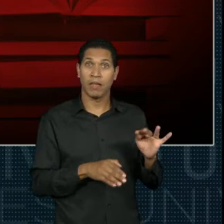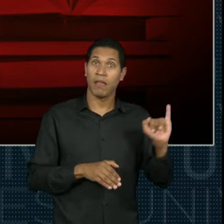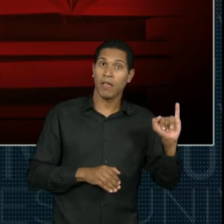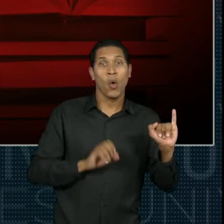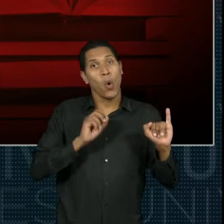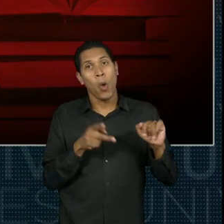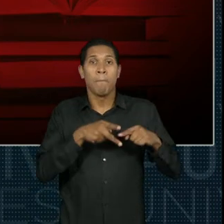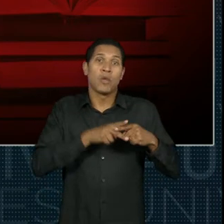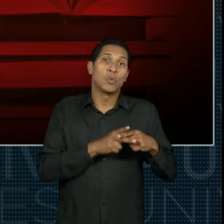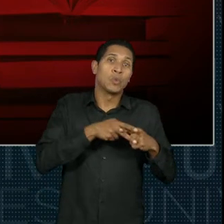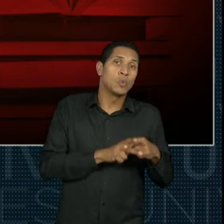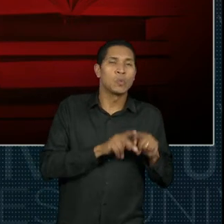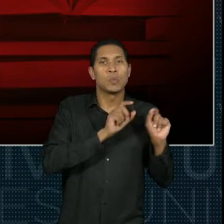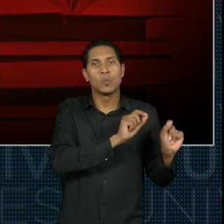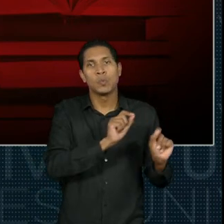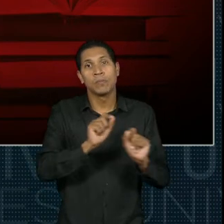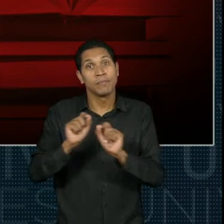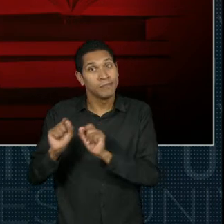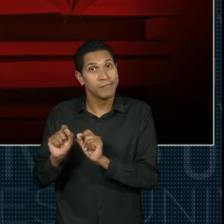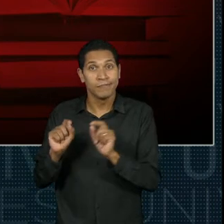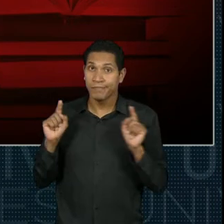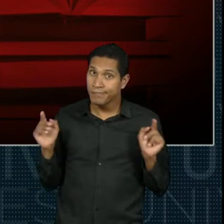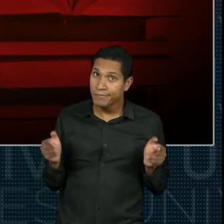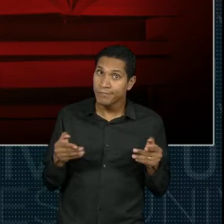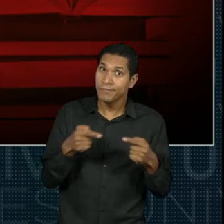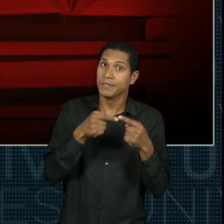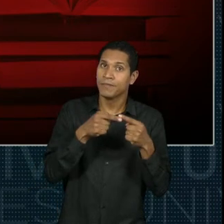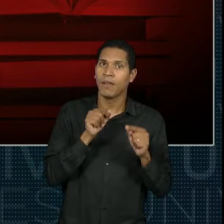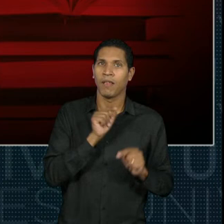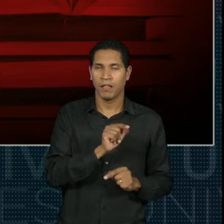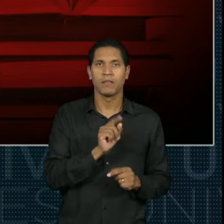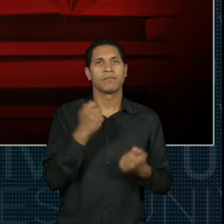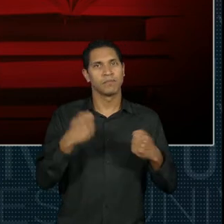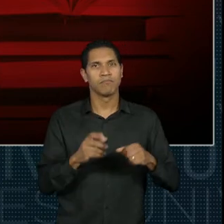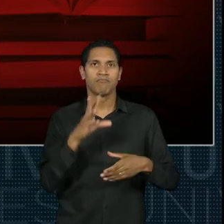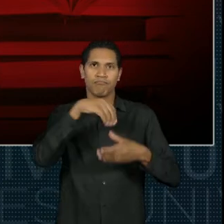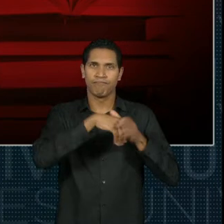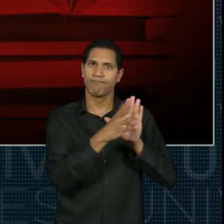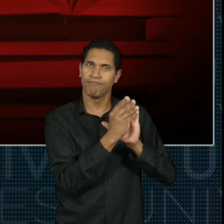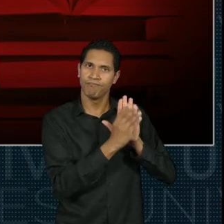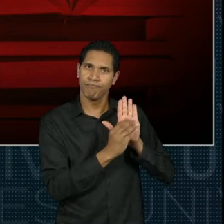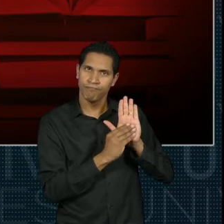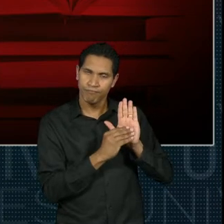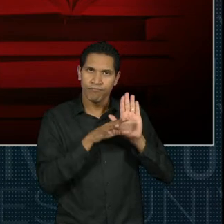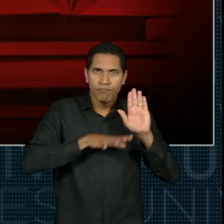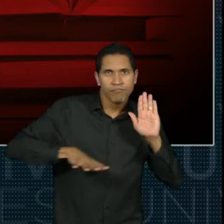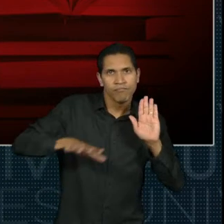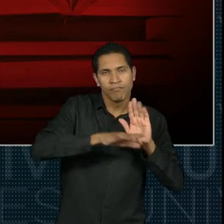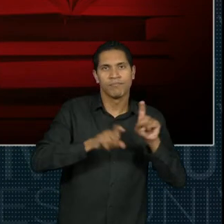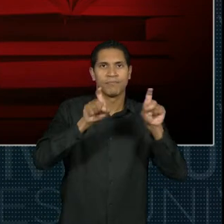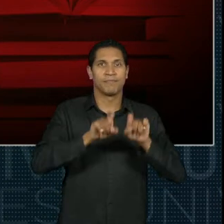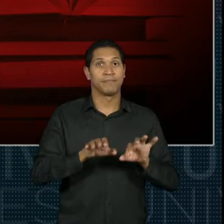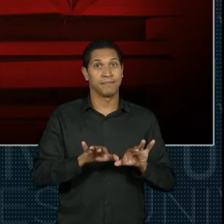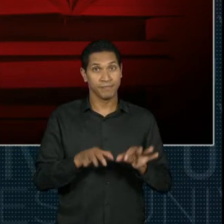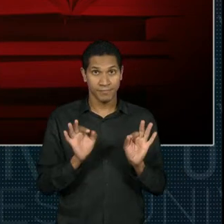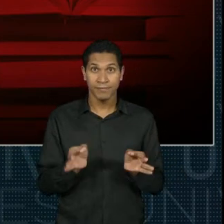manutenção, alguma coisa nesse sentido. Tem que estar dentro do escopo do eixo da computação. Certo?